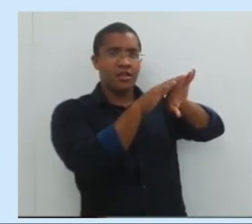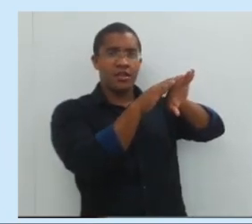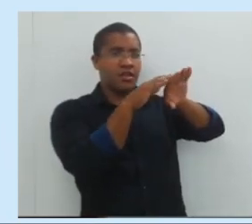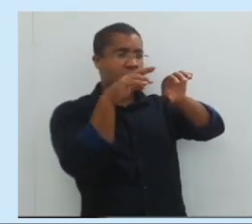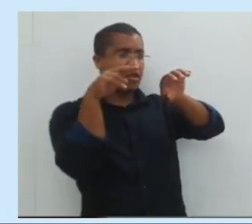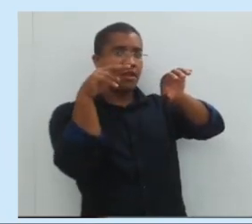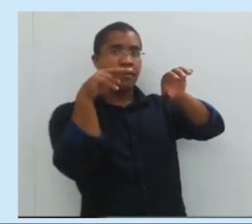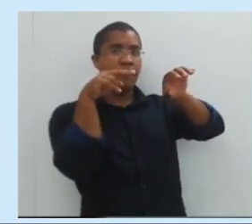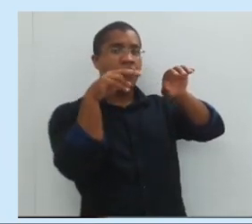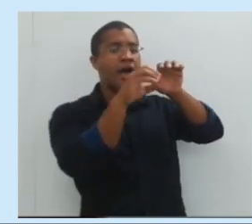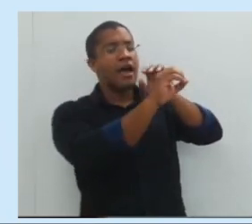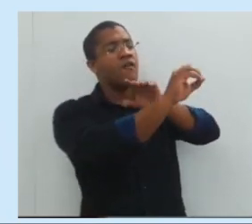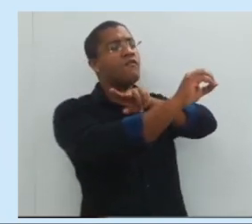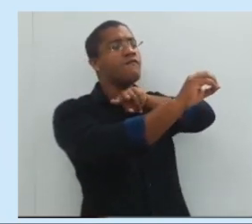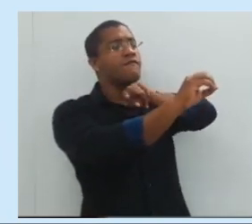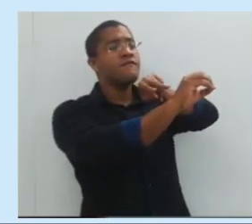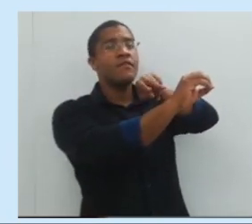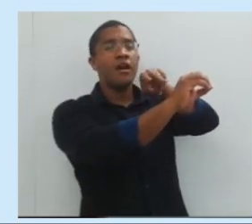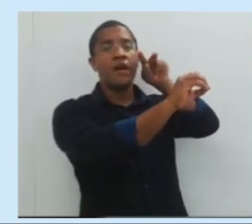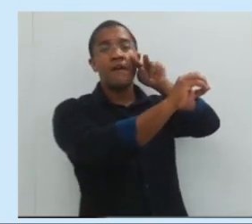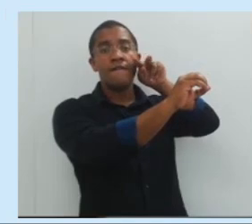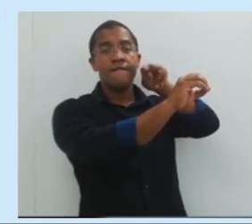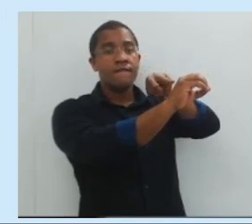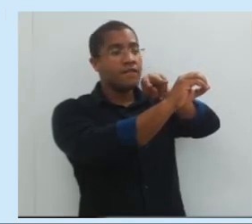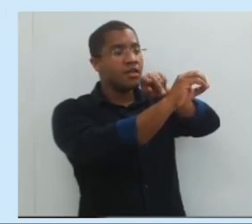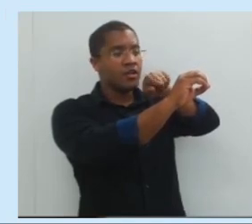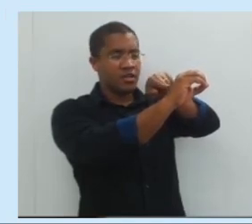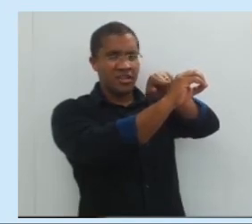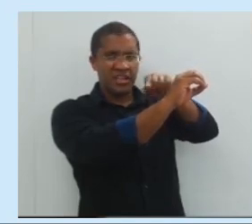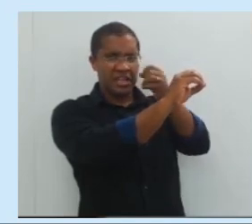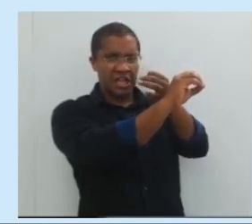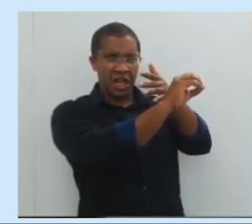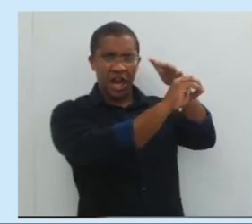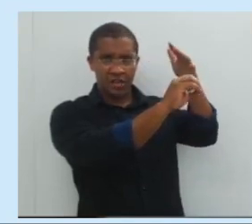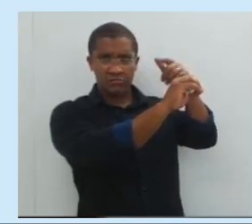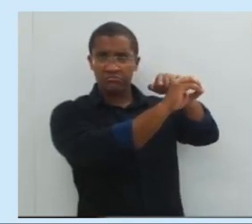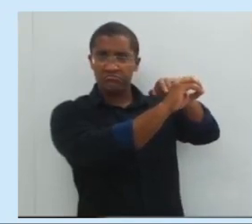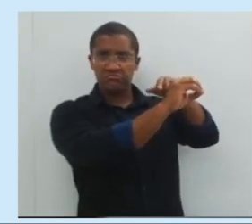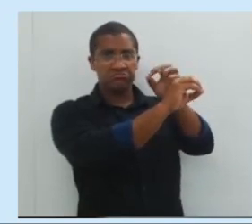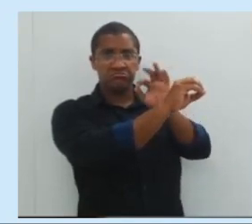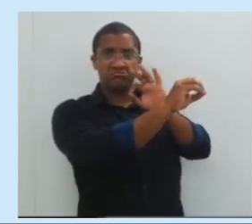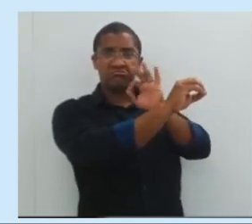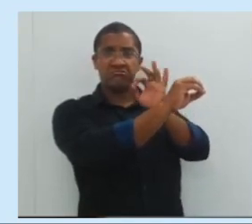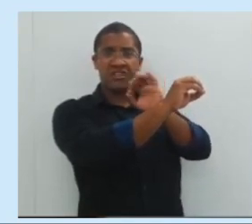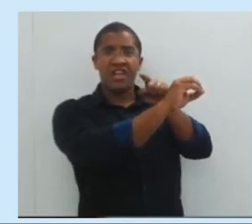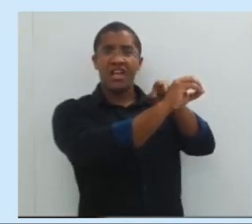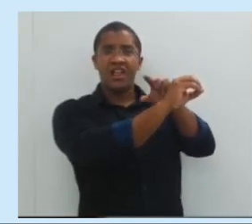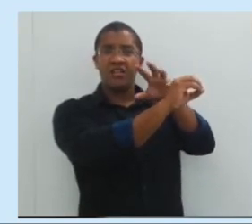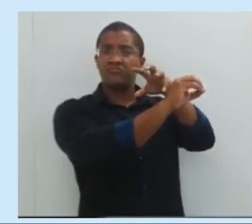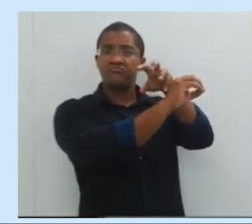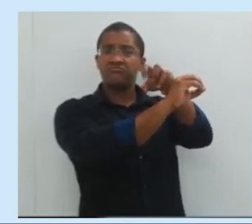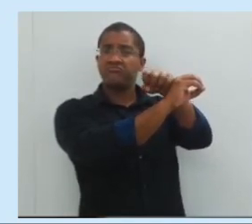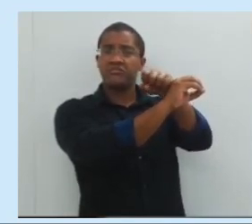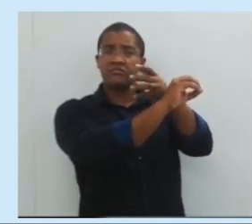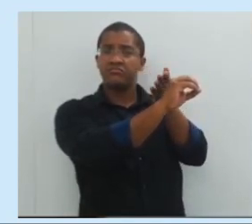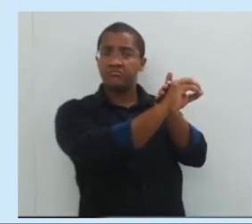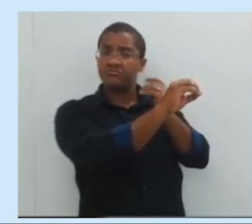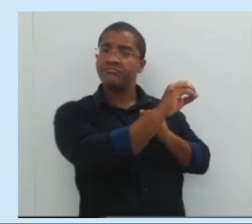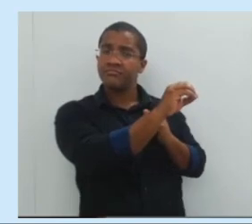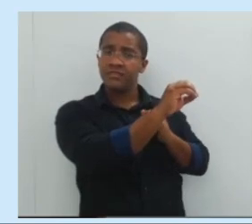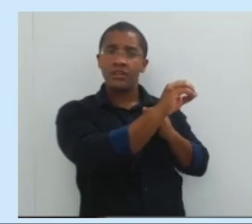está direcionada para o meu rosto, ela não tá recebendo a luminosidade do sol. Então, ela fica apagada.